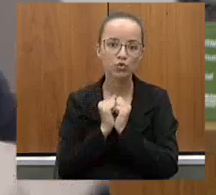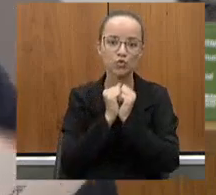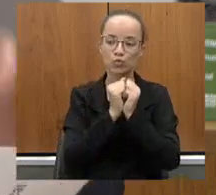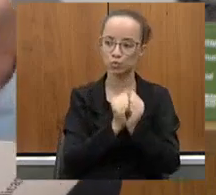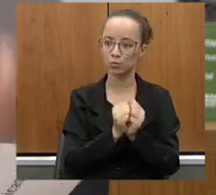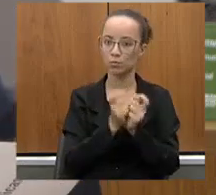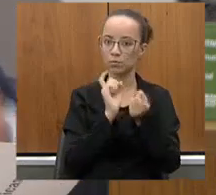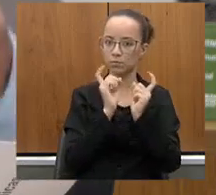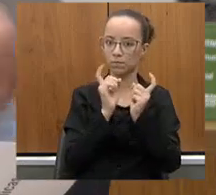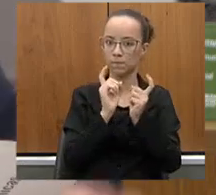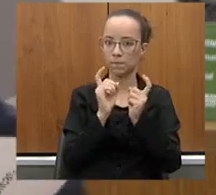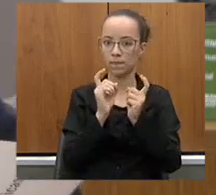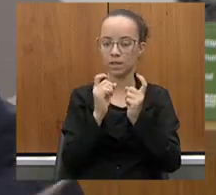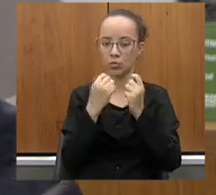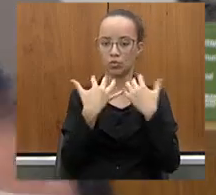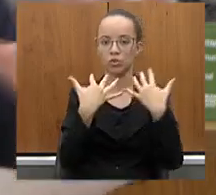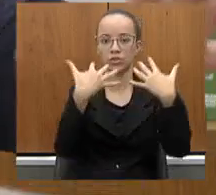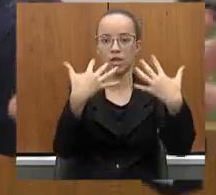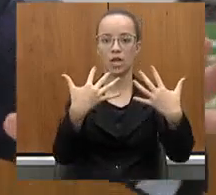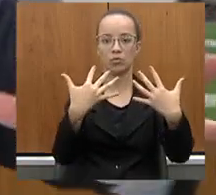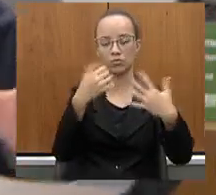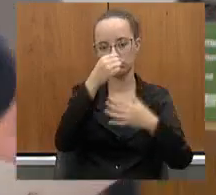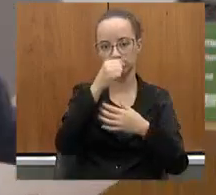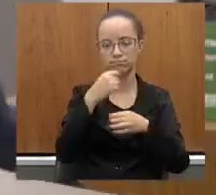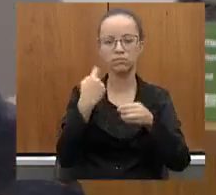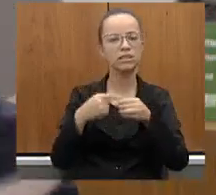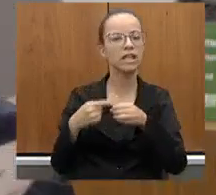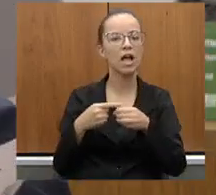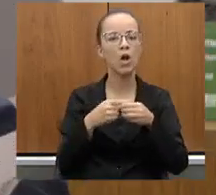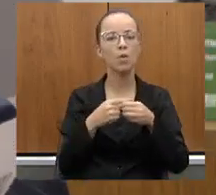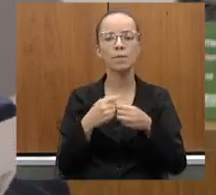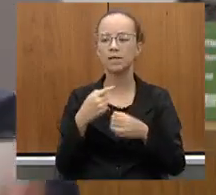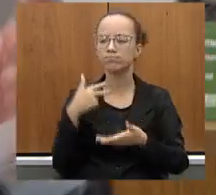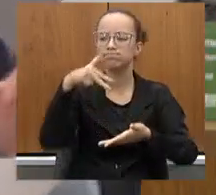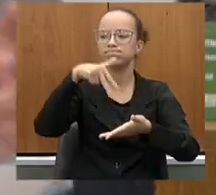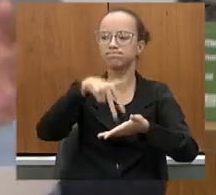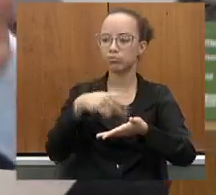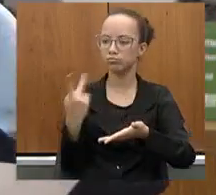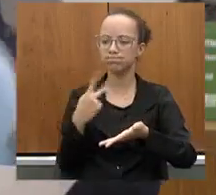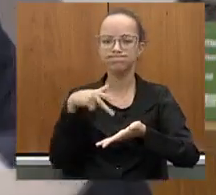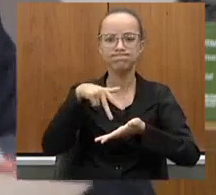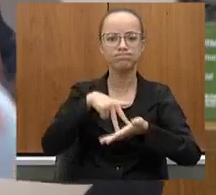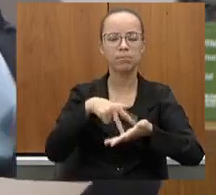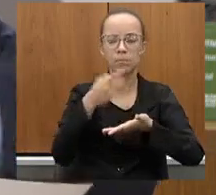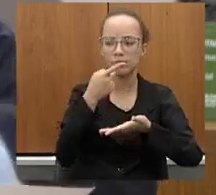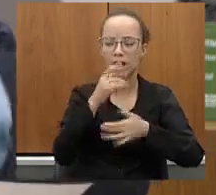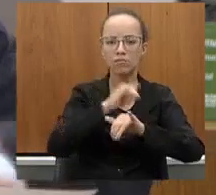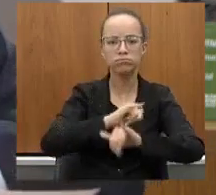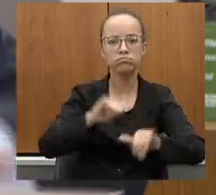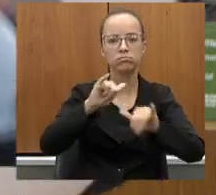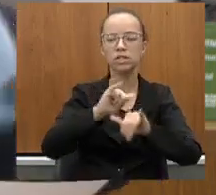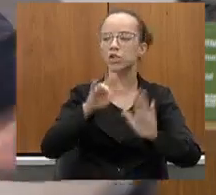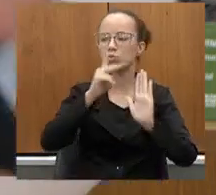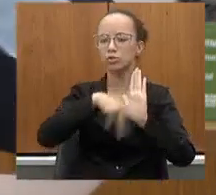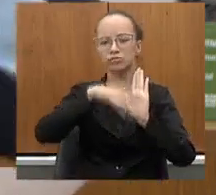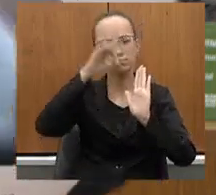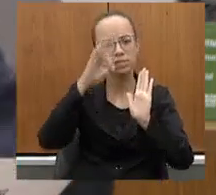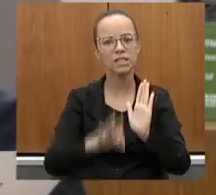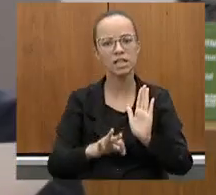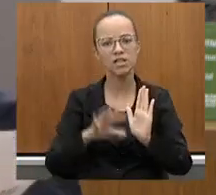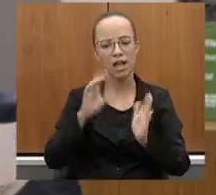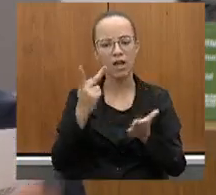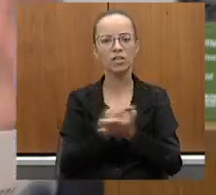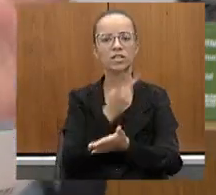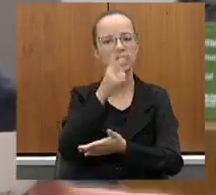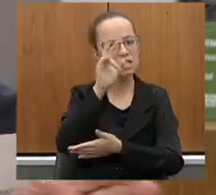importante no teatro municipal para acalmar a população, para dizer que o projeto, com certeza, seria uma